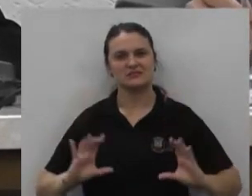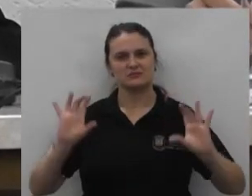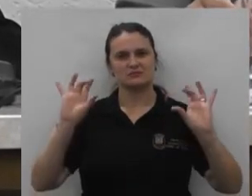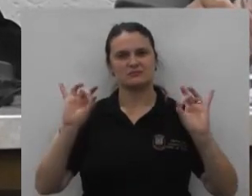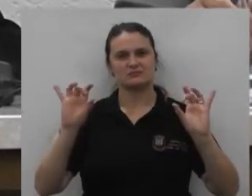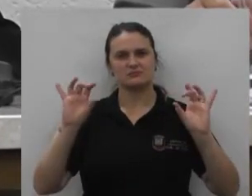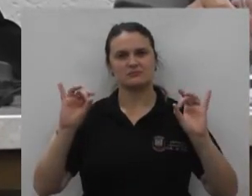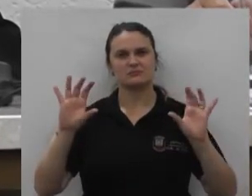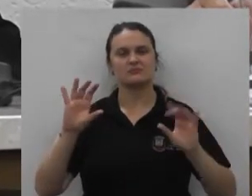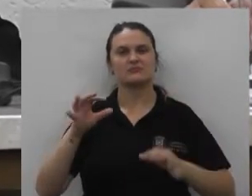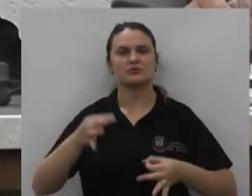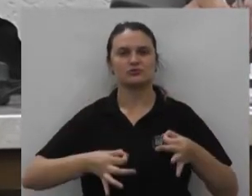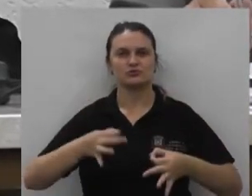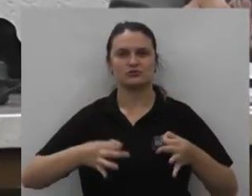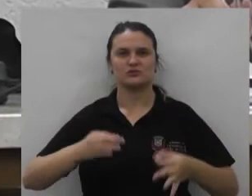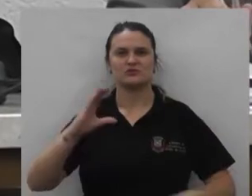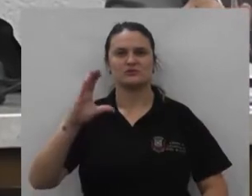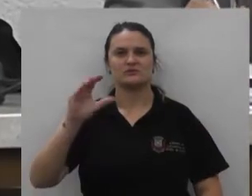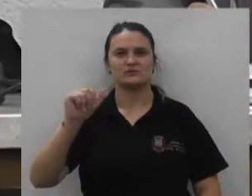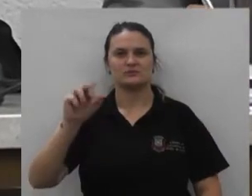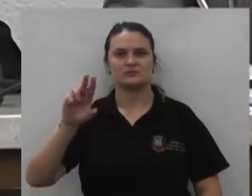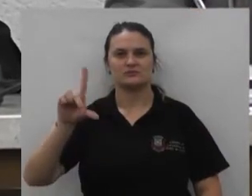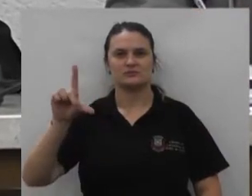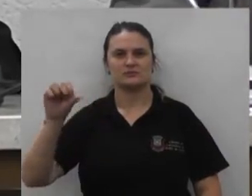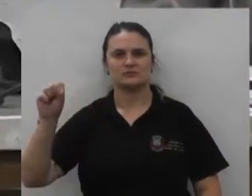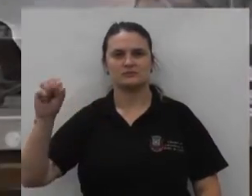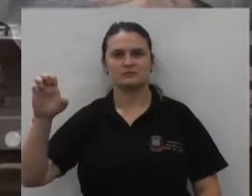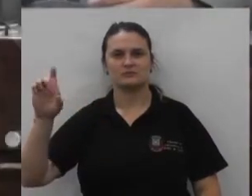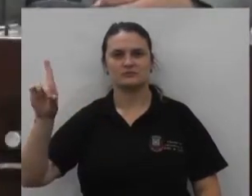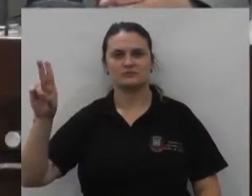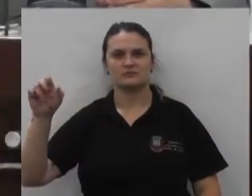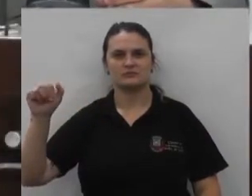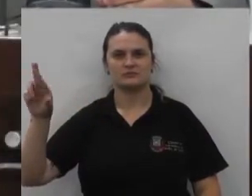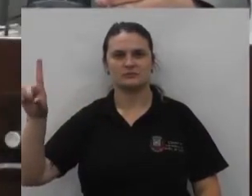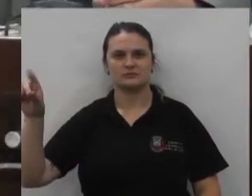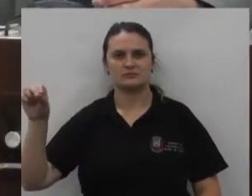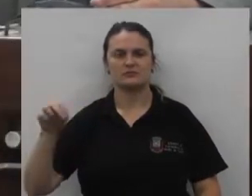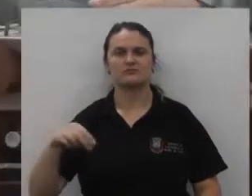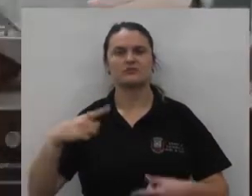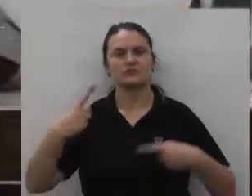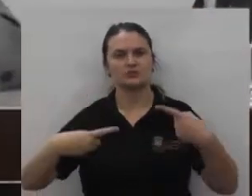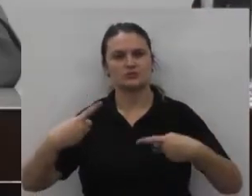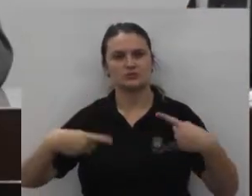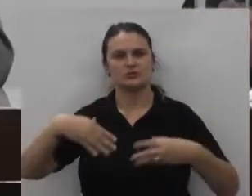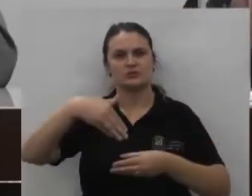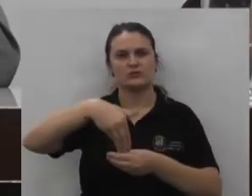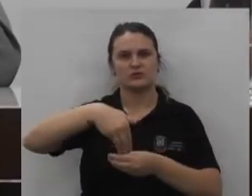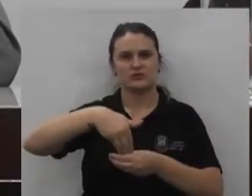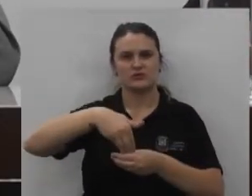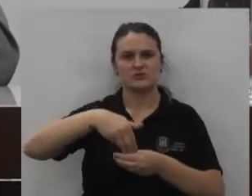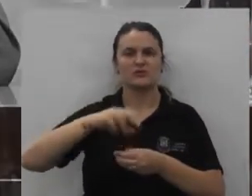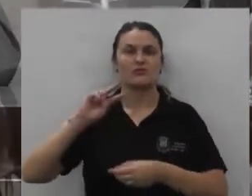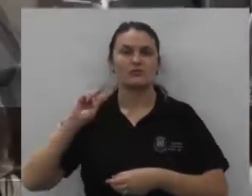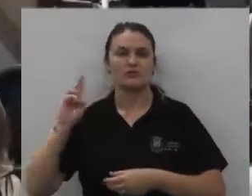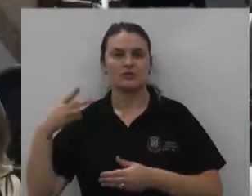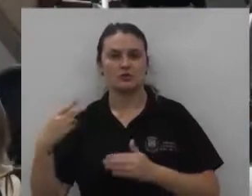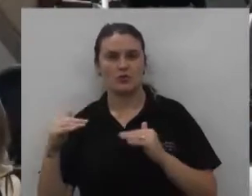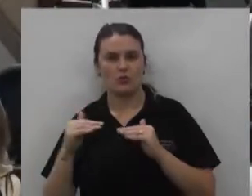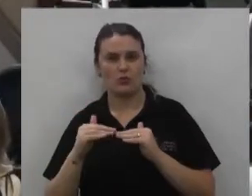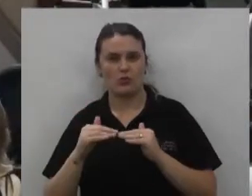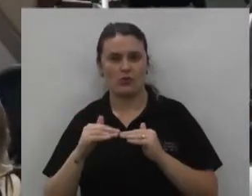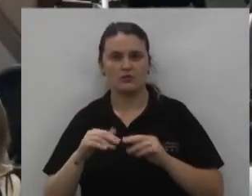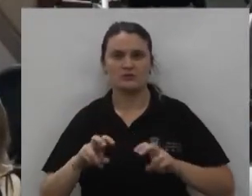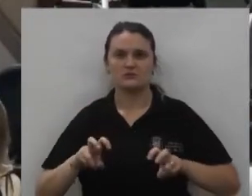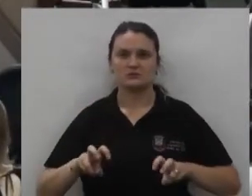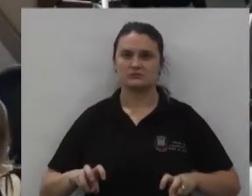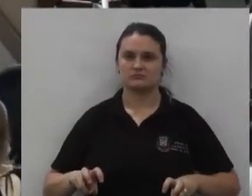união da vitória ao senhor juiz Carlos Eduardo Matioli Cocani em discussão em votação senhores vereadores que aprovam